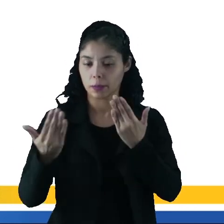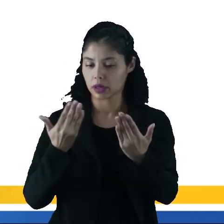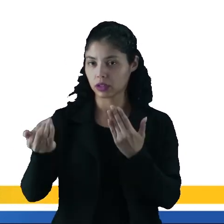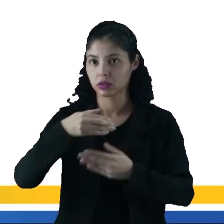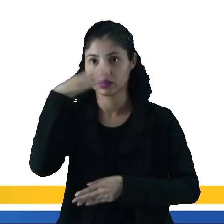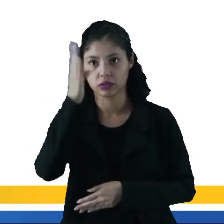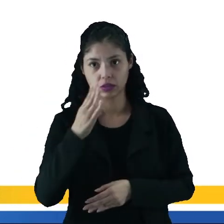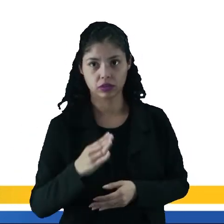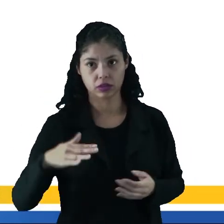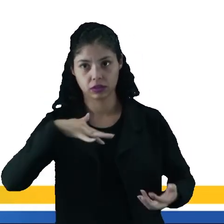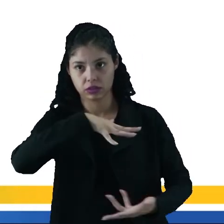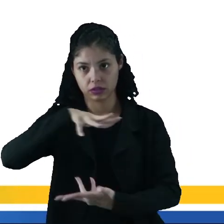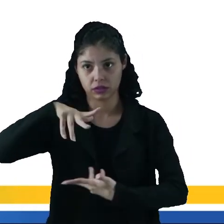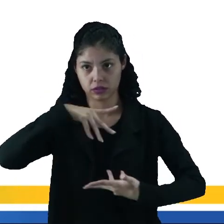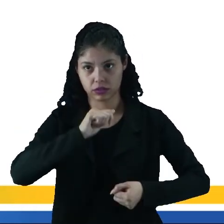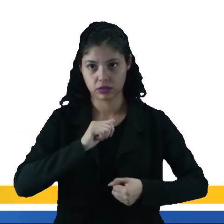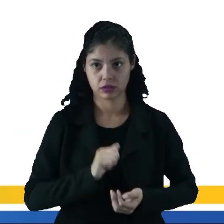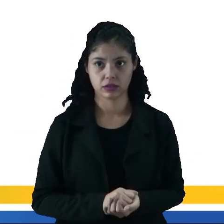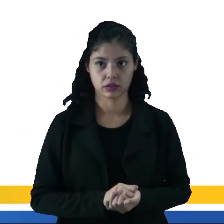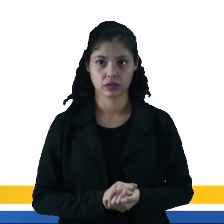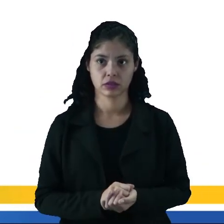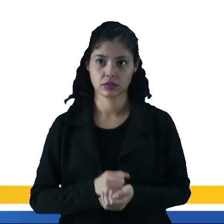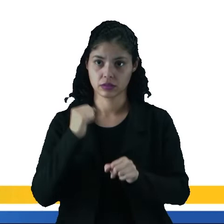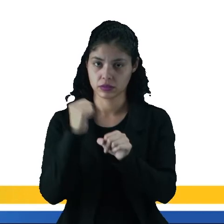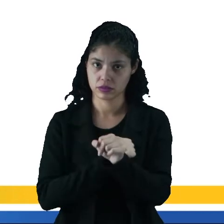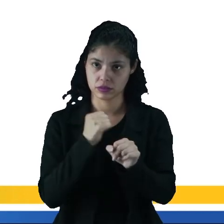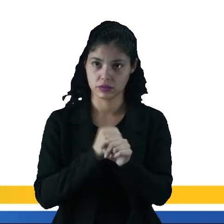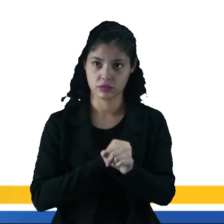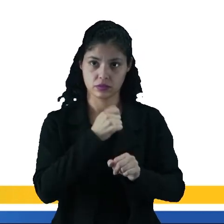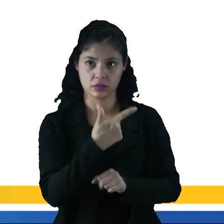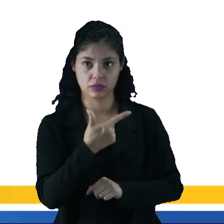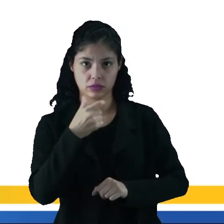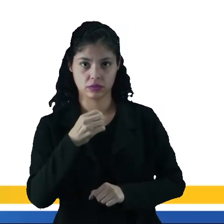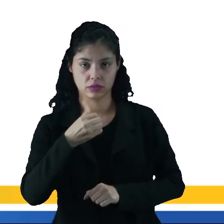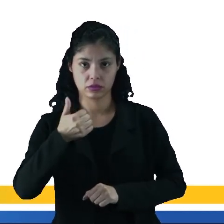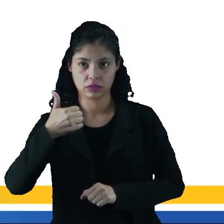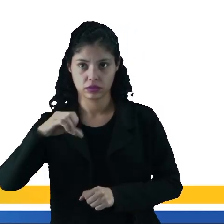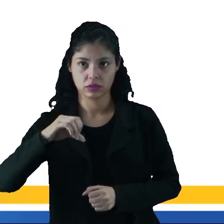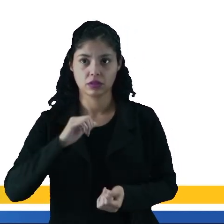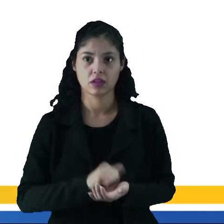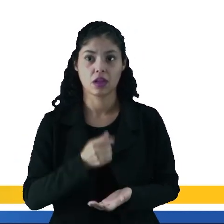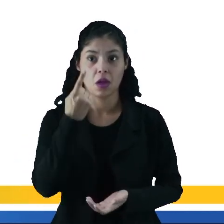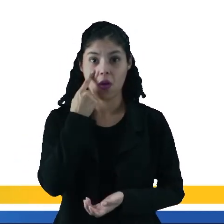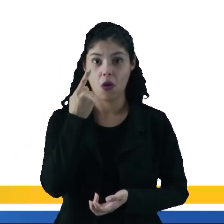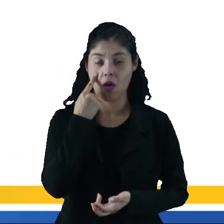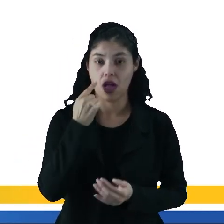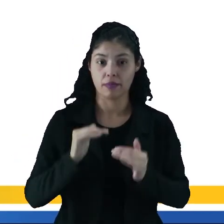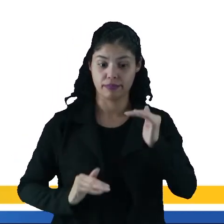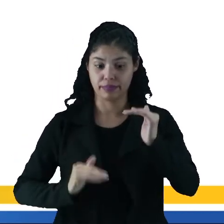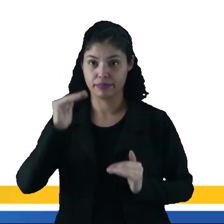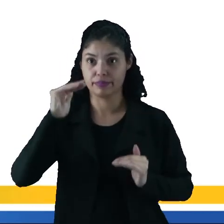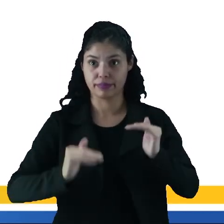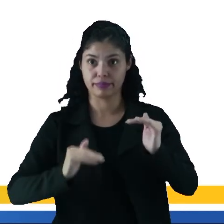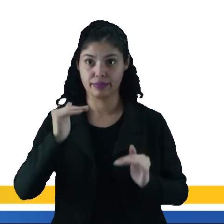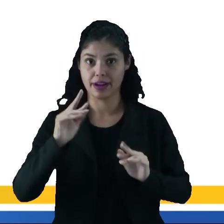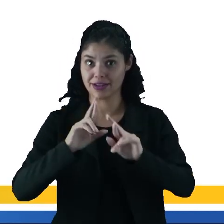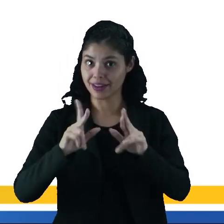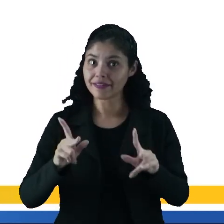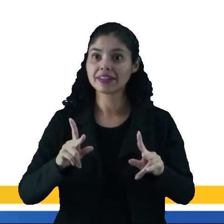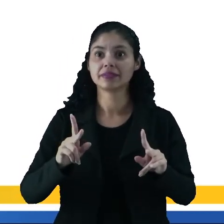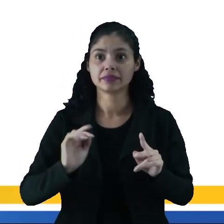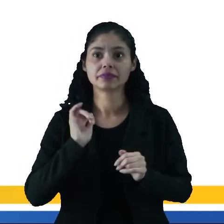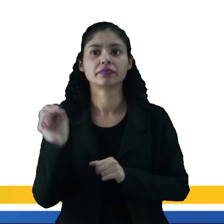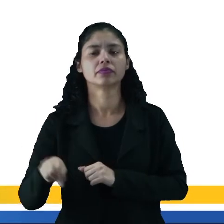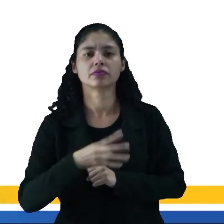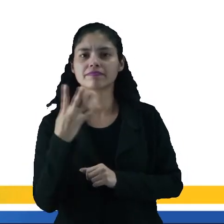Brasil e o mundo no ano de 2019. Olha só que disparidade. Quantas